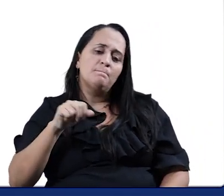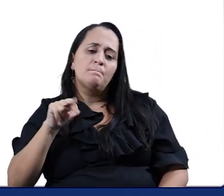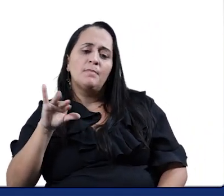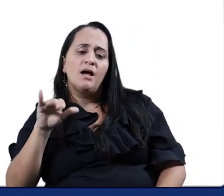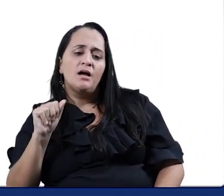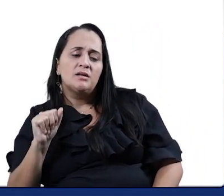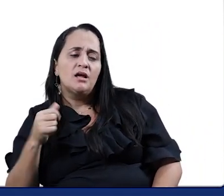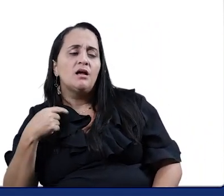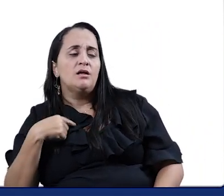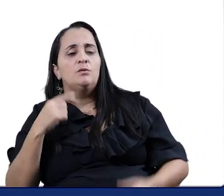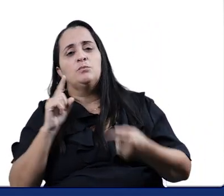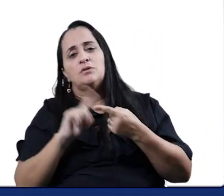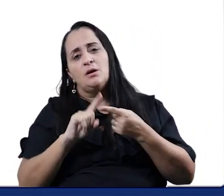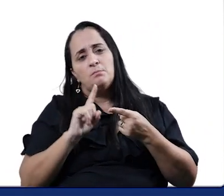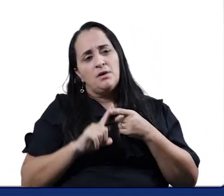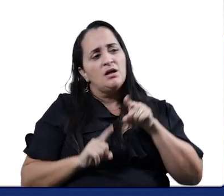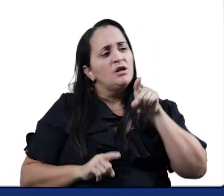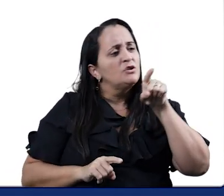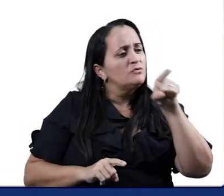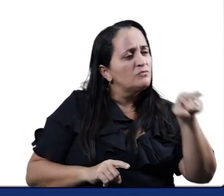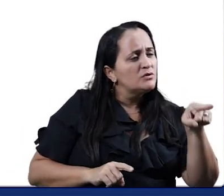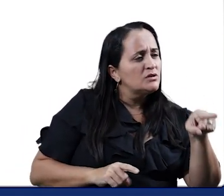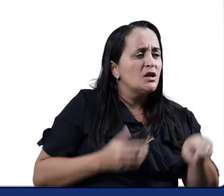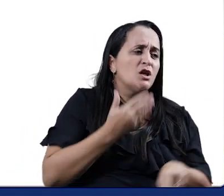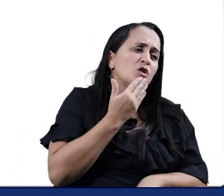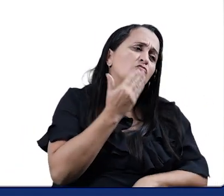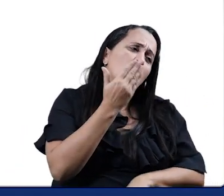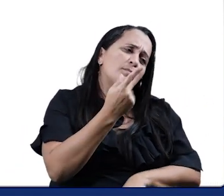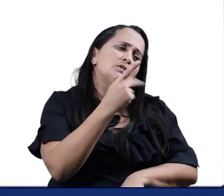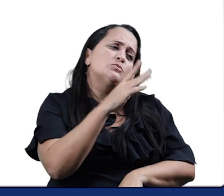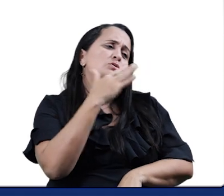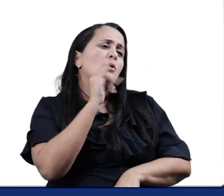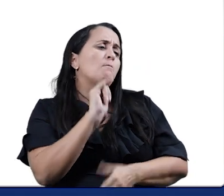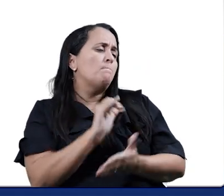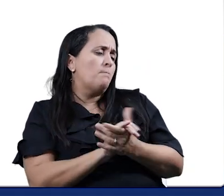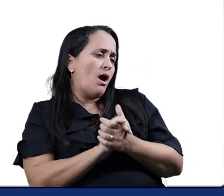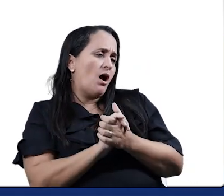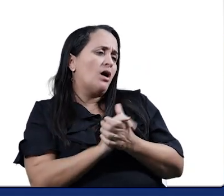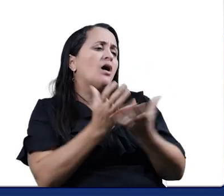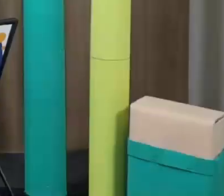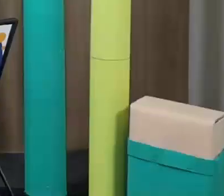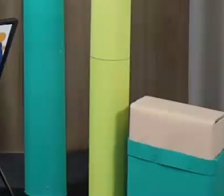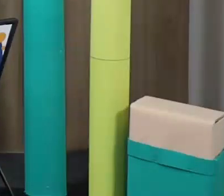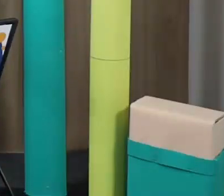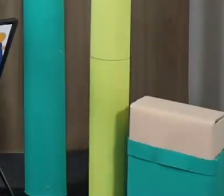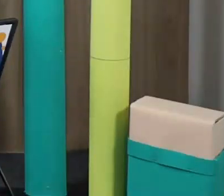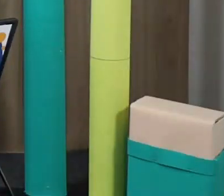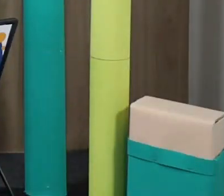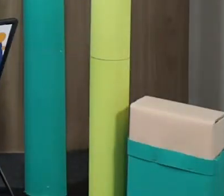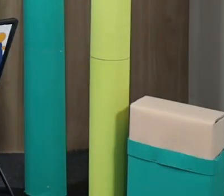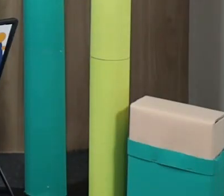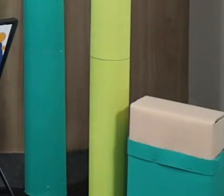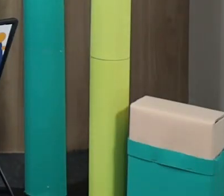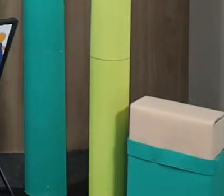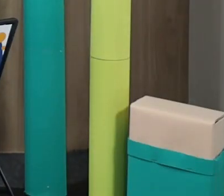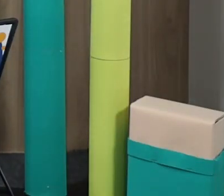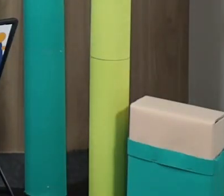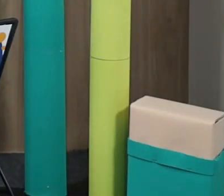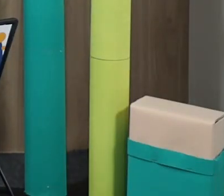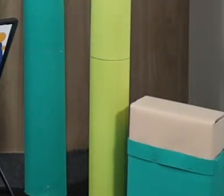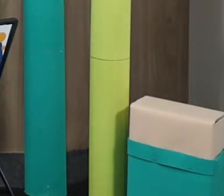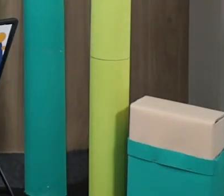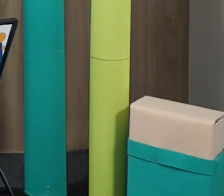você. Ó Maria, vou pedir a seu pai pra casar com você. Aí as crianças dão as mãos,